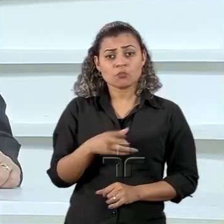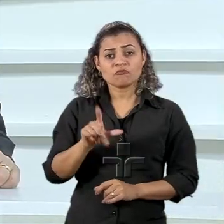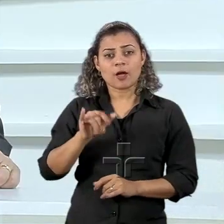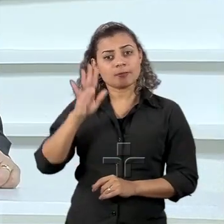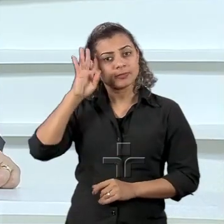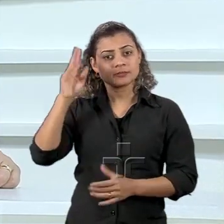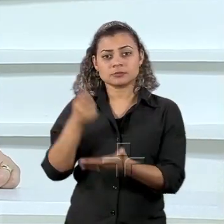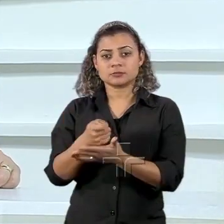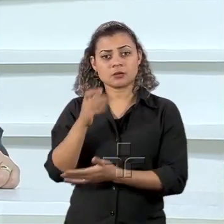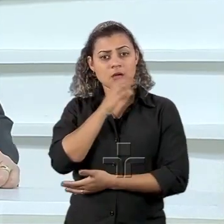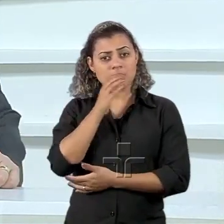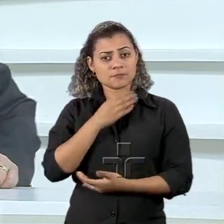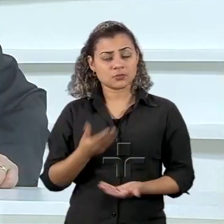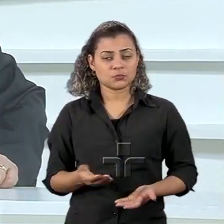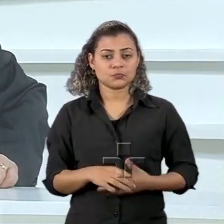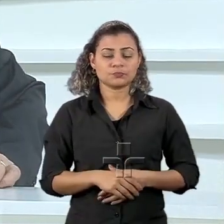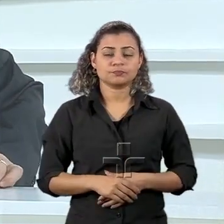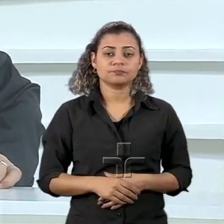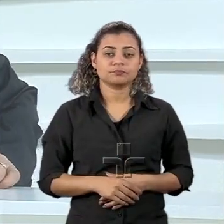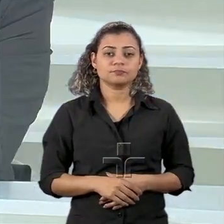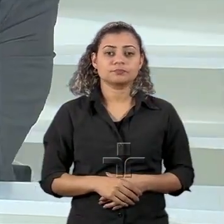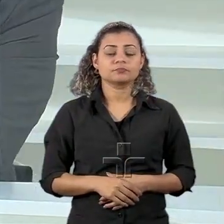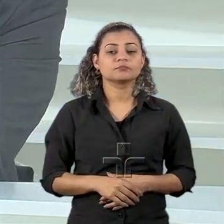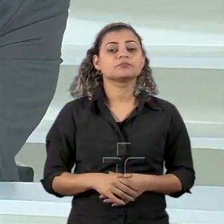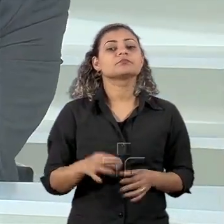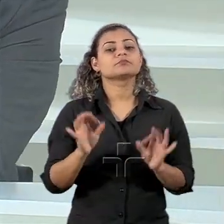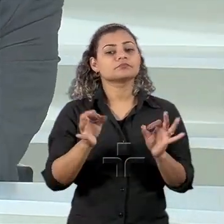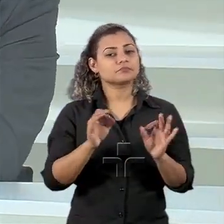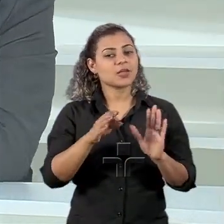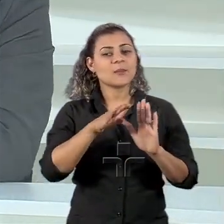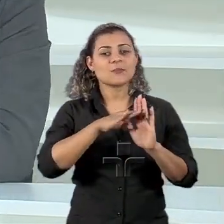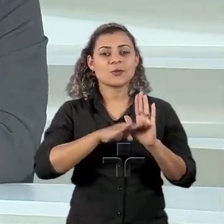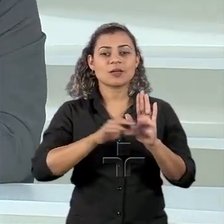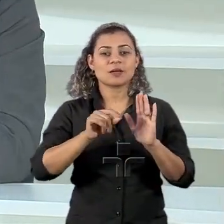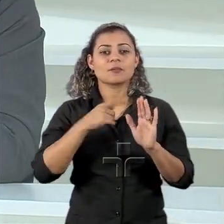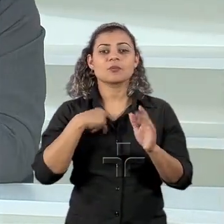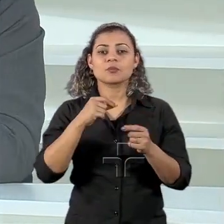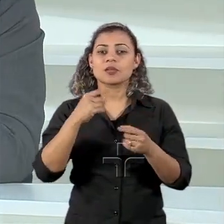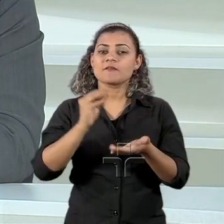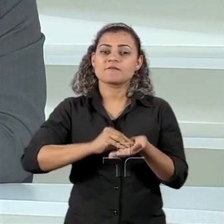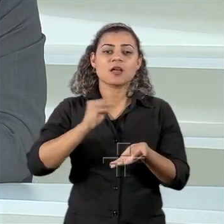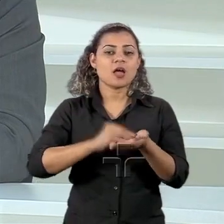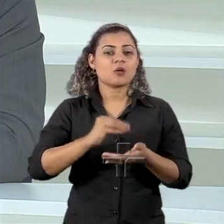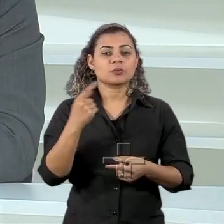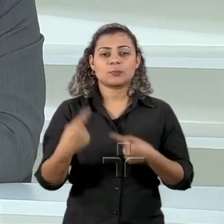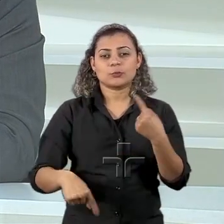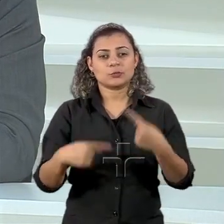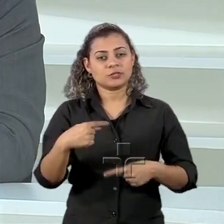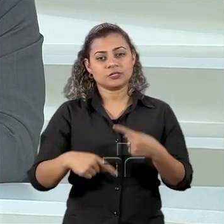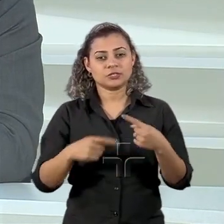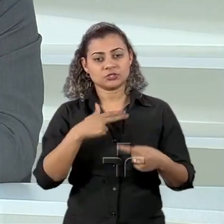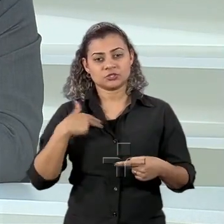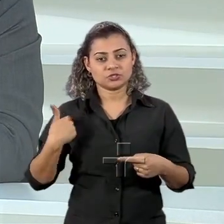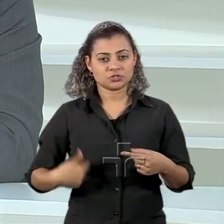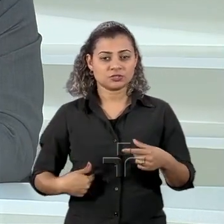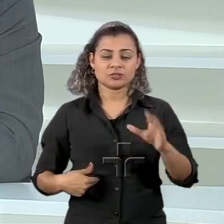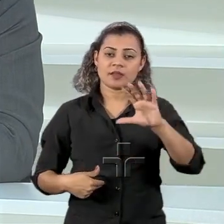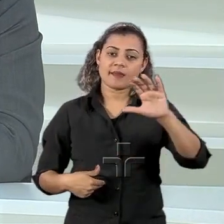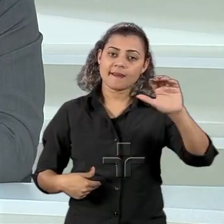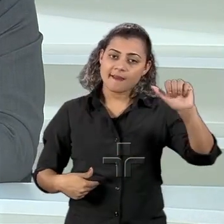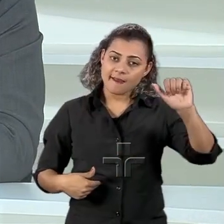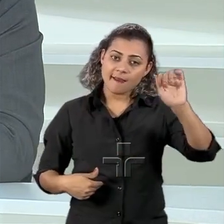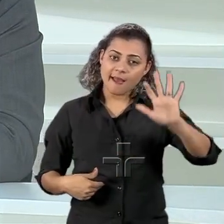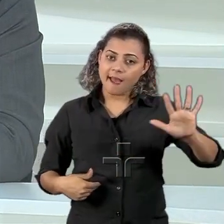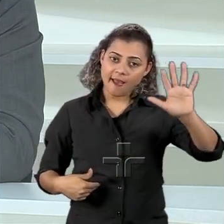Amor não, eu só queria ficou claro no programa a carência de uma política em relação a China a Ásia e eu acho que